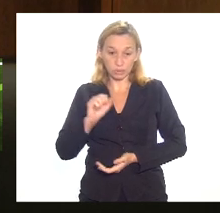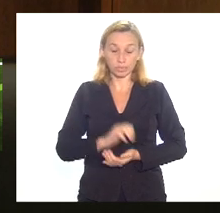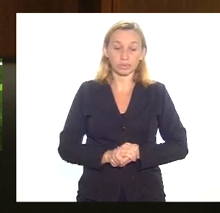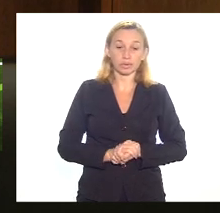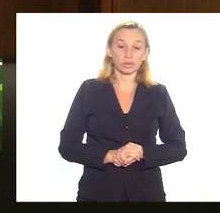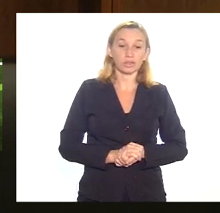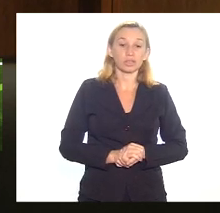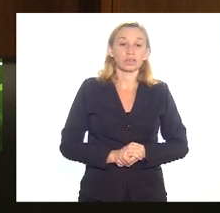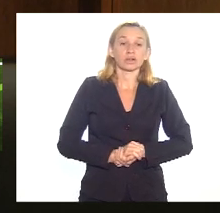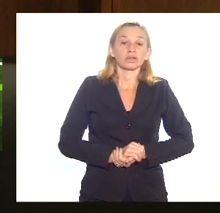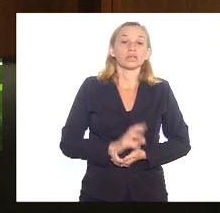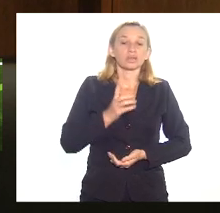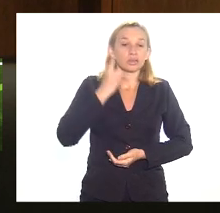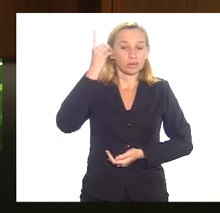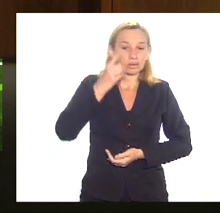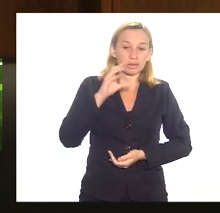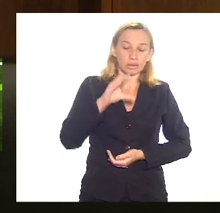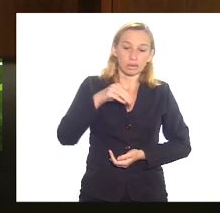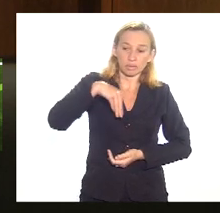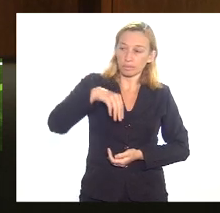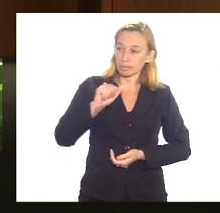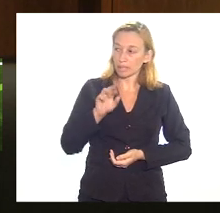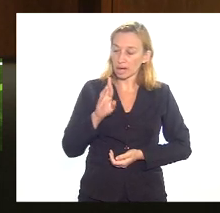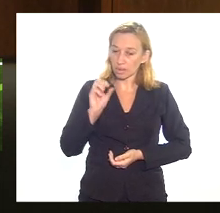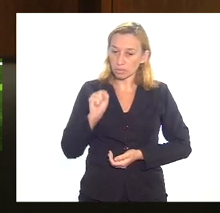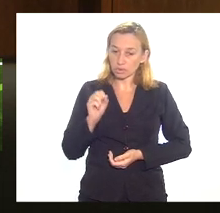deputado Marcos Vinícius